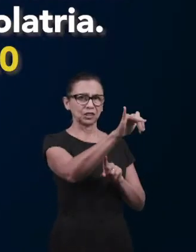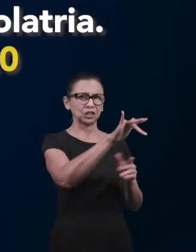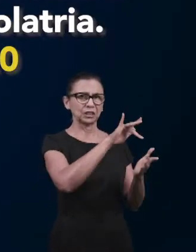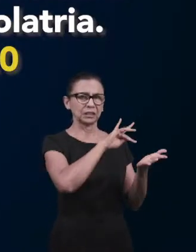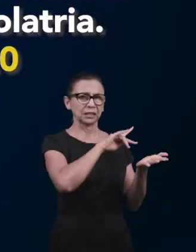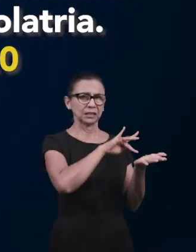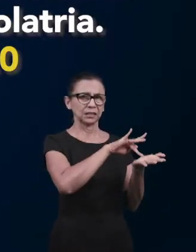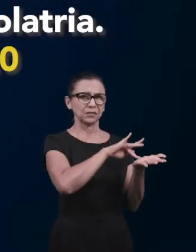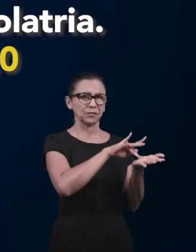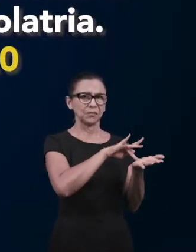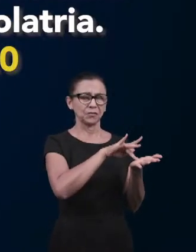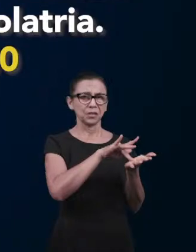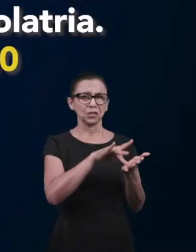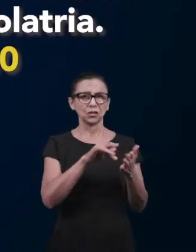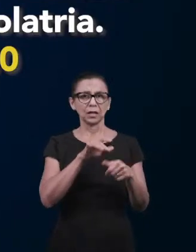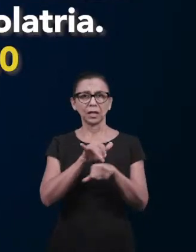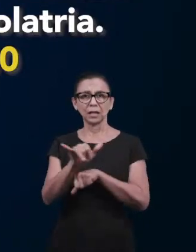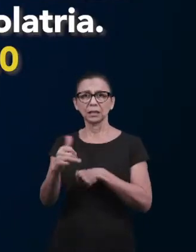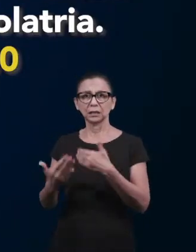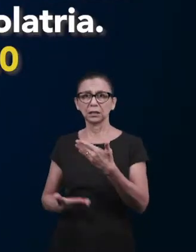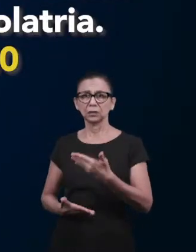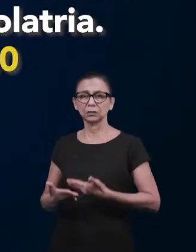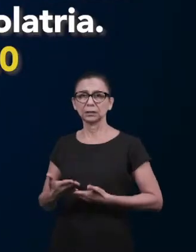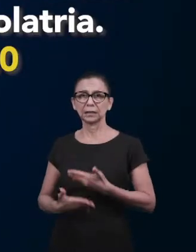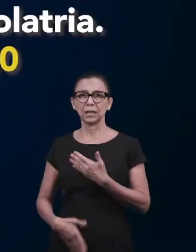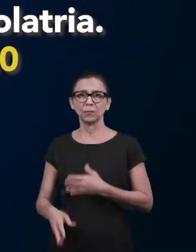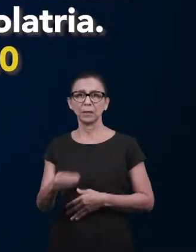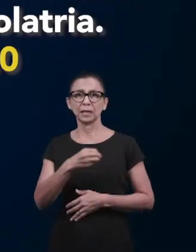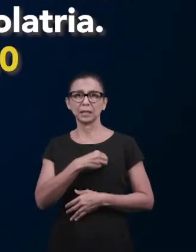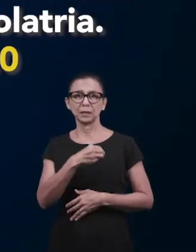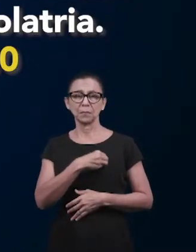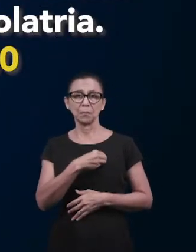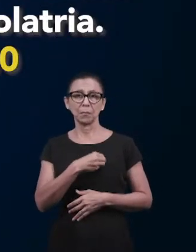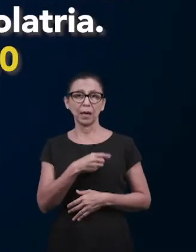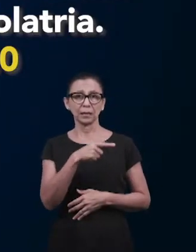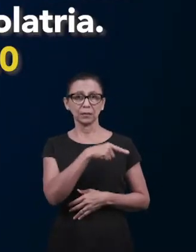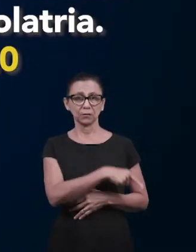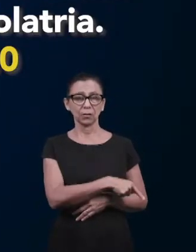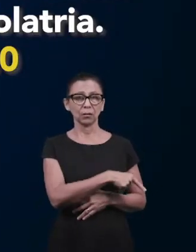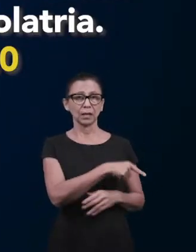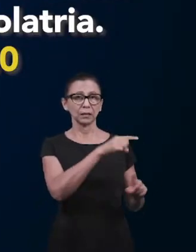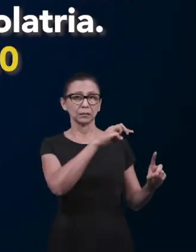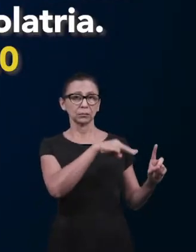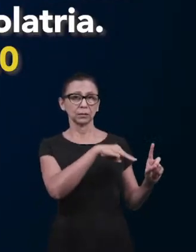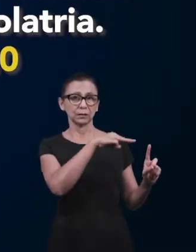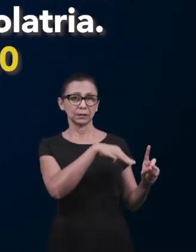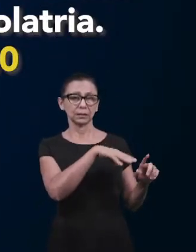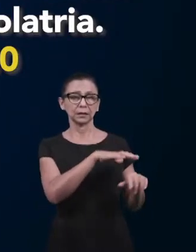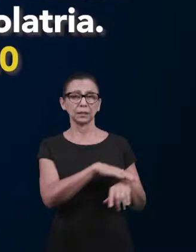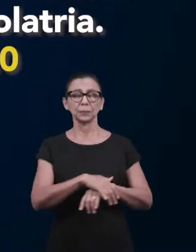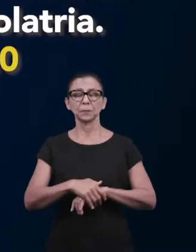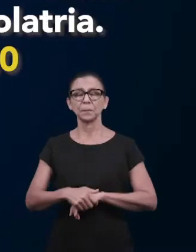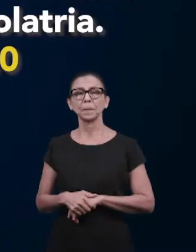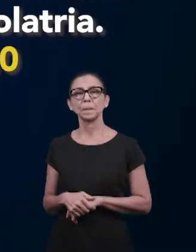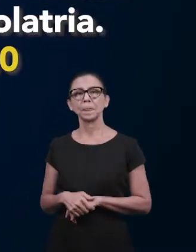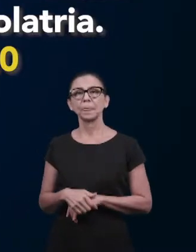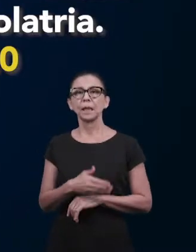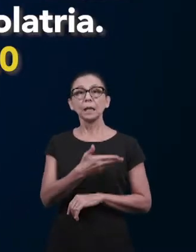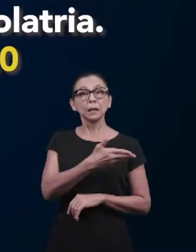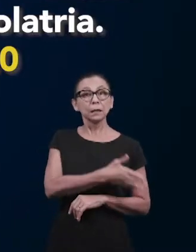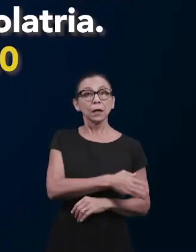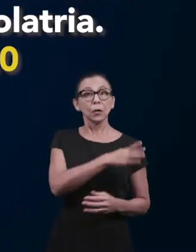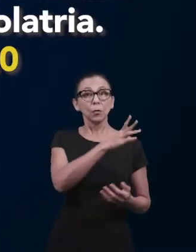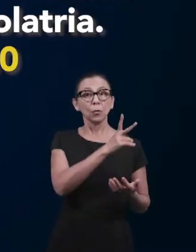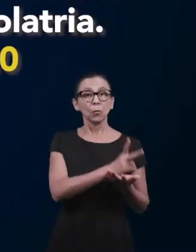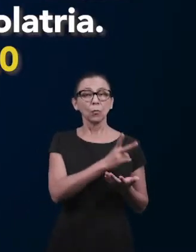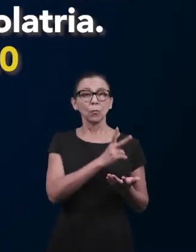comam dos sacrifícios da idolatria. Esse versículo mostra que o mesmo espírito de oposição que atuou na vida de